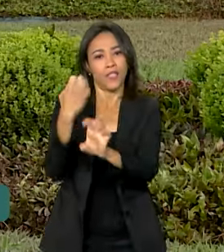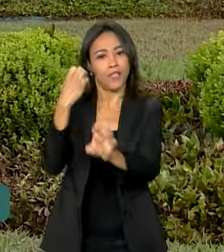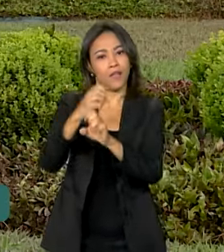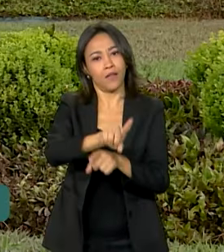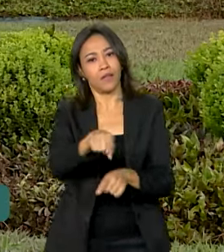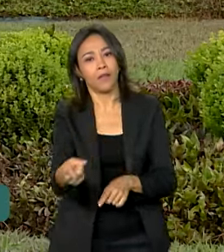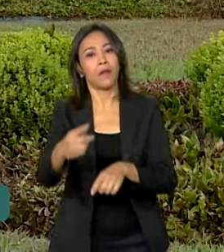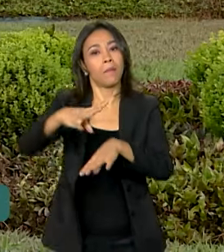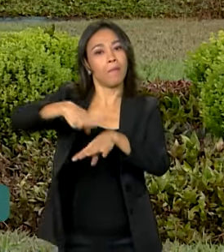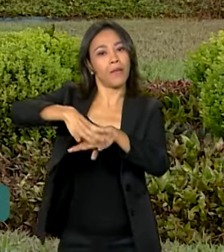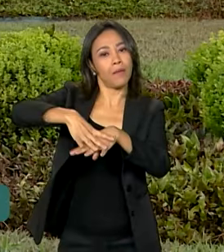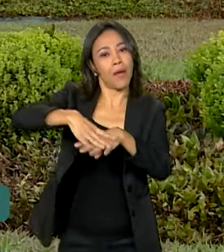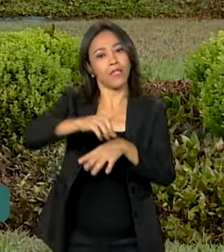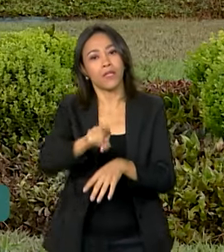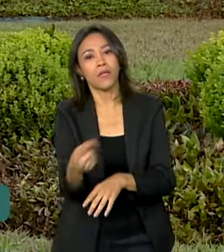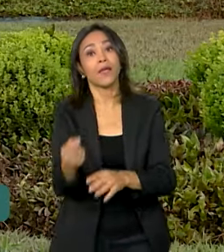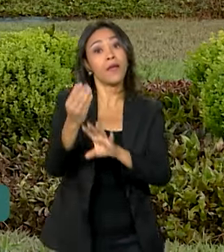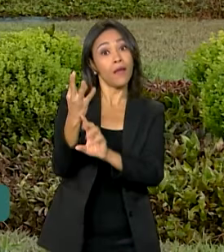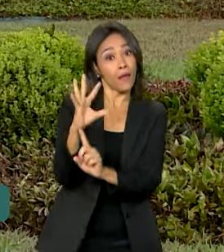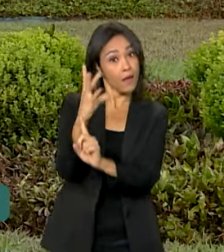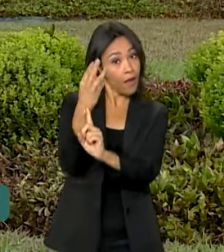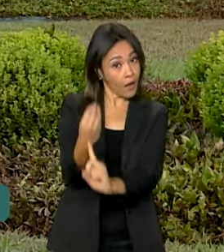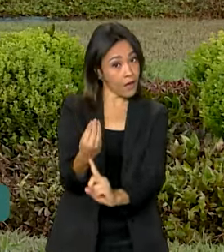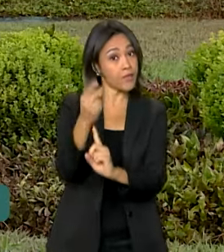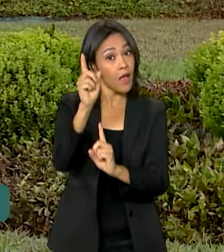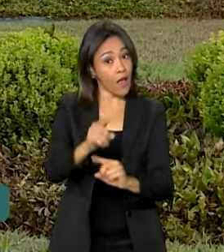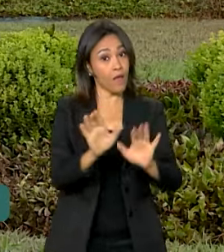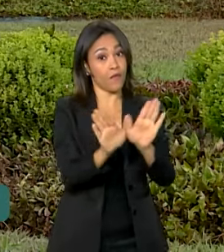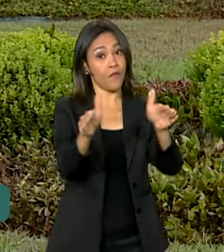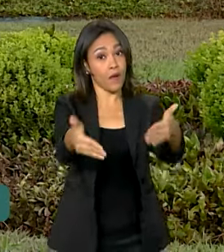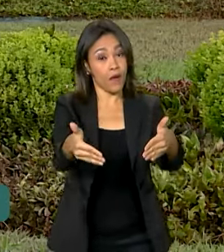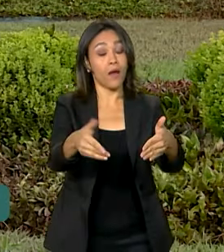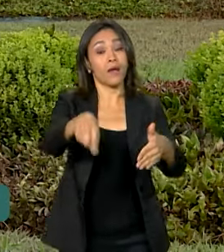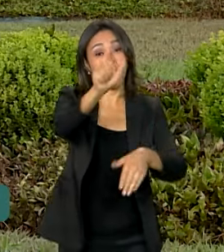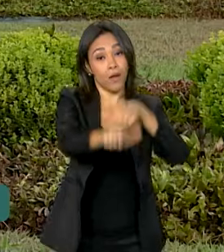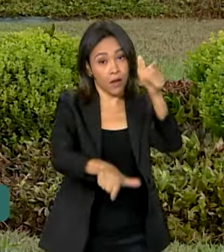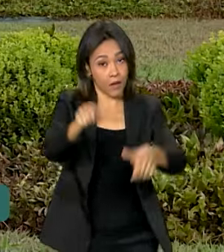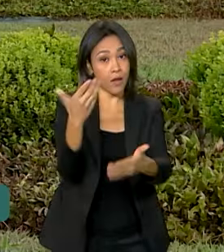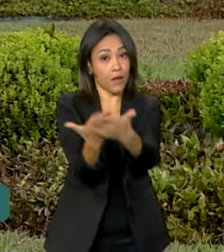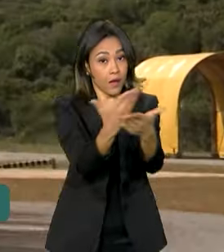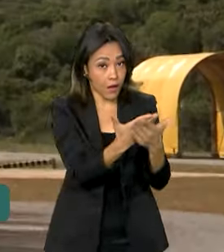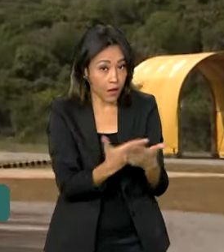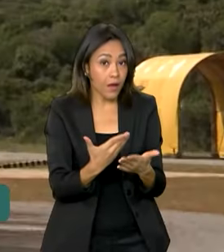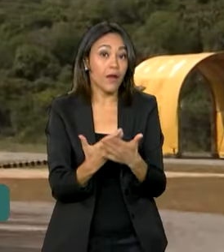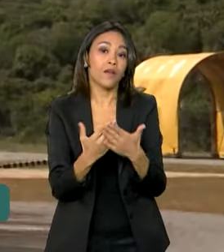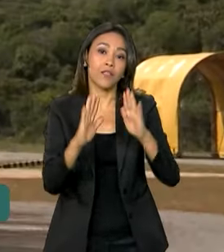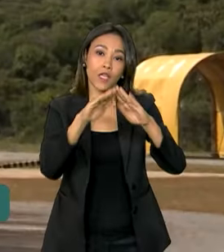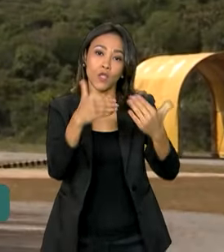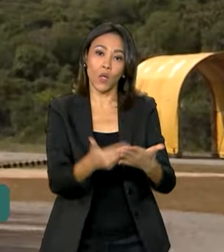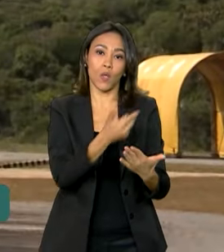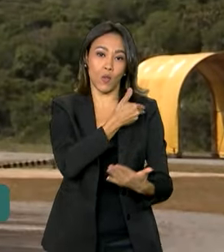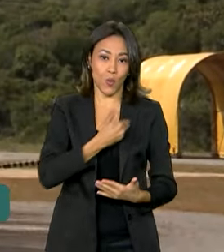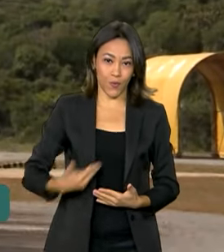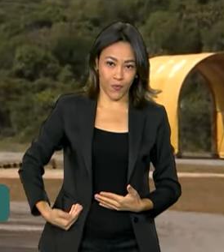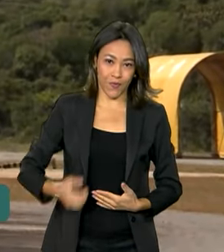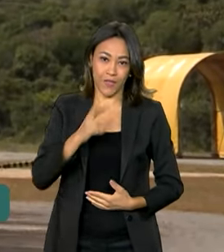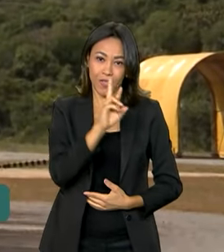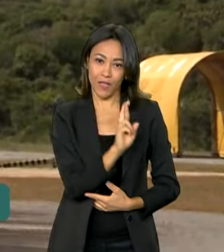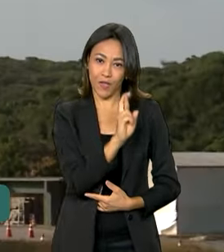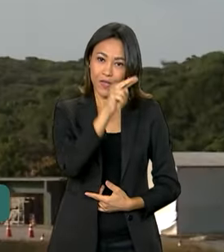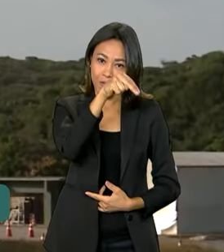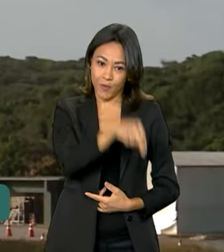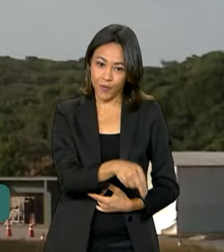matemática. E é voltado para alunas da rede pública do Rio Grande do Norte. É no estado em que está